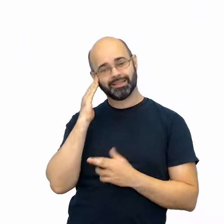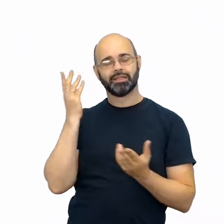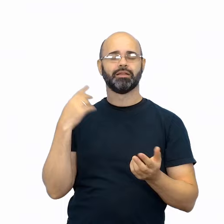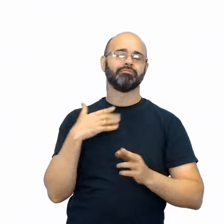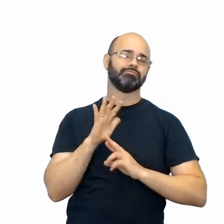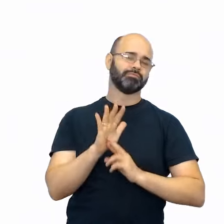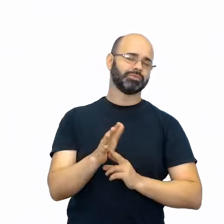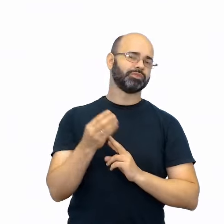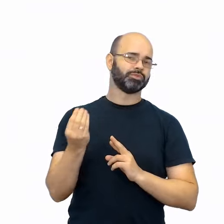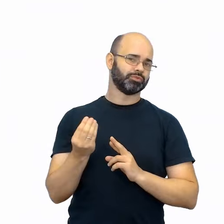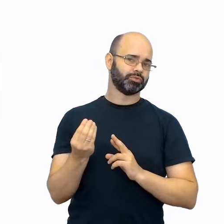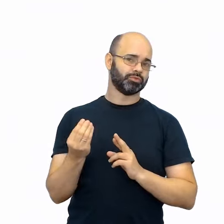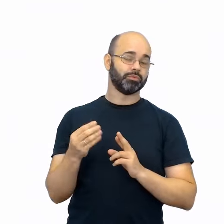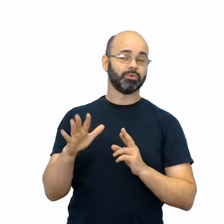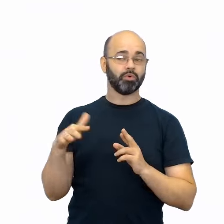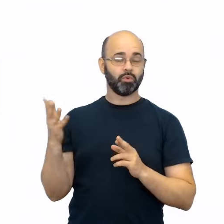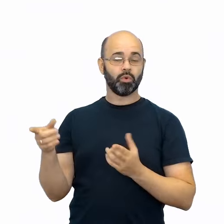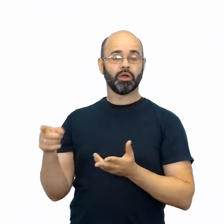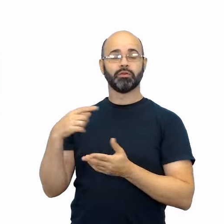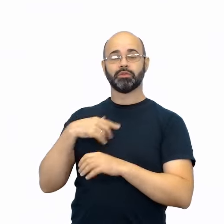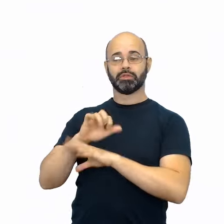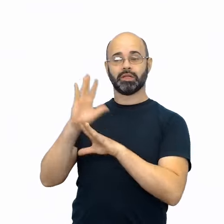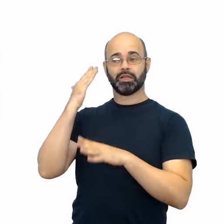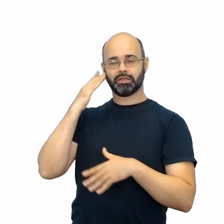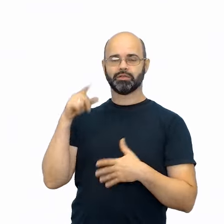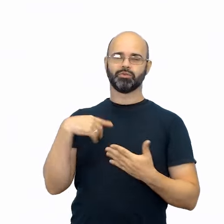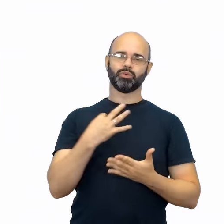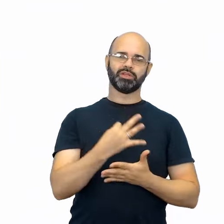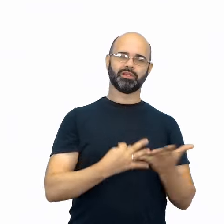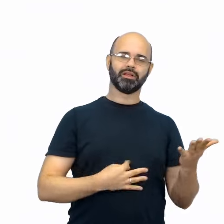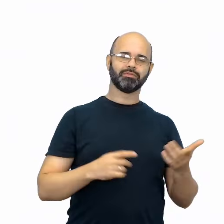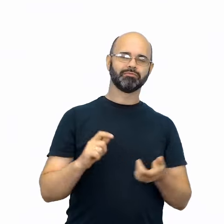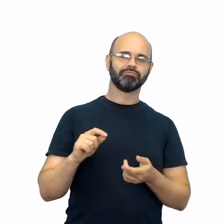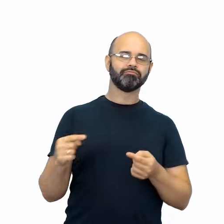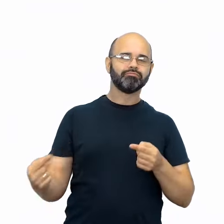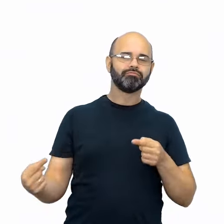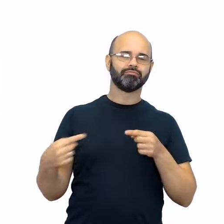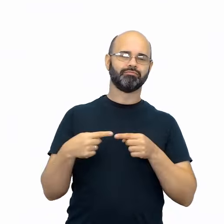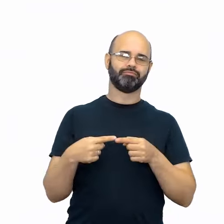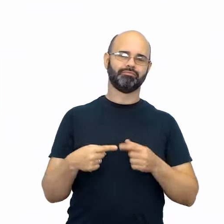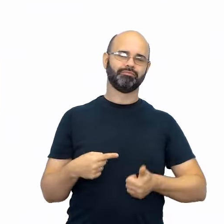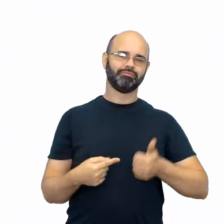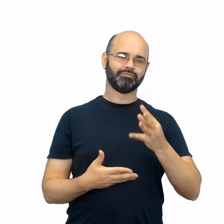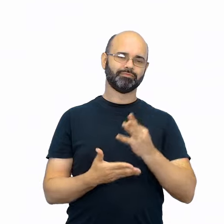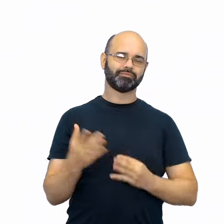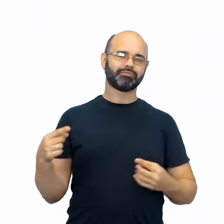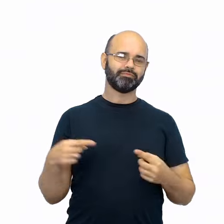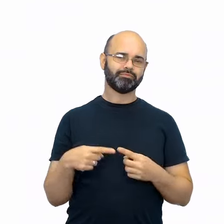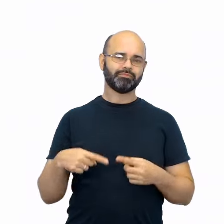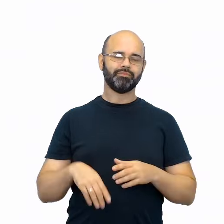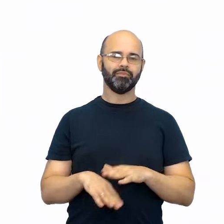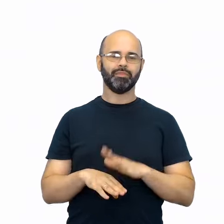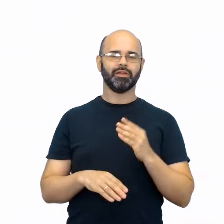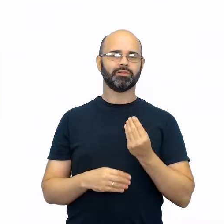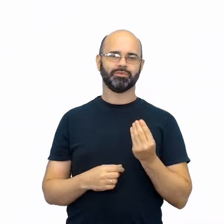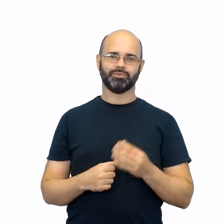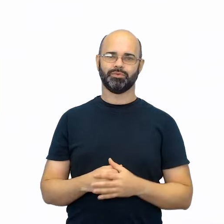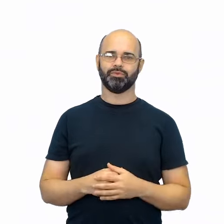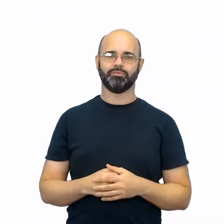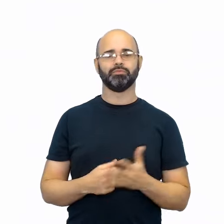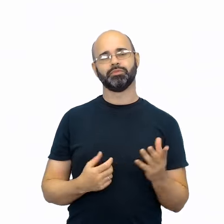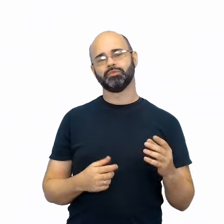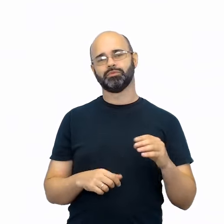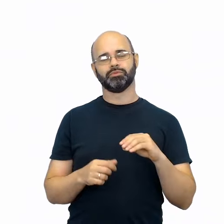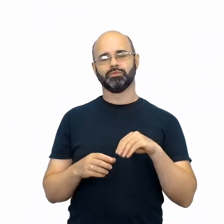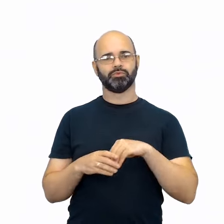ajuda a produzir textos mais qualificados e mais adequados, tanto em relação ao